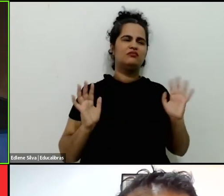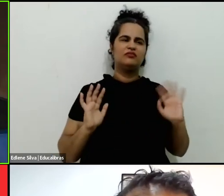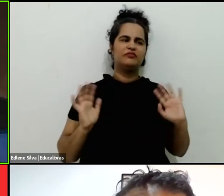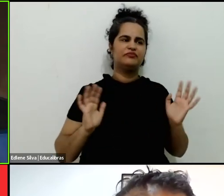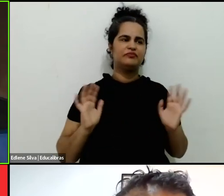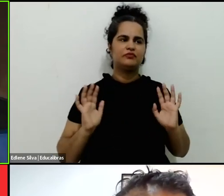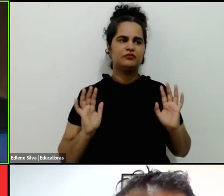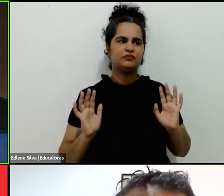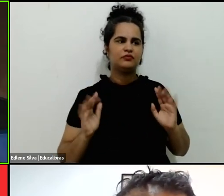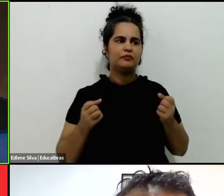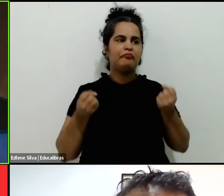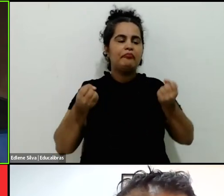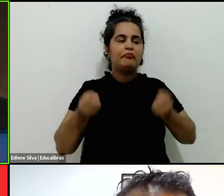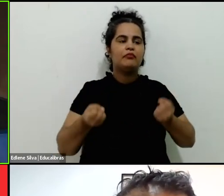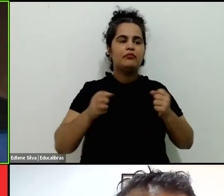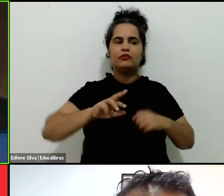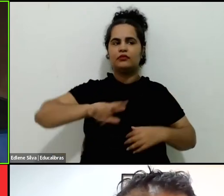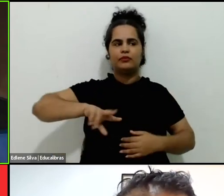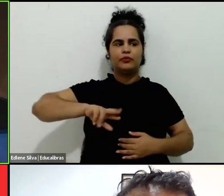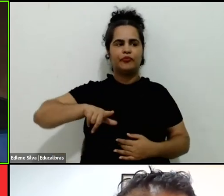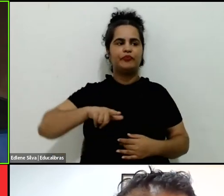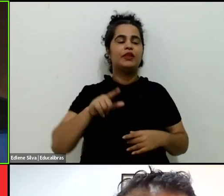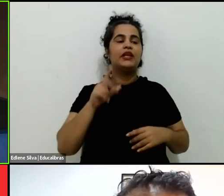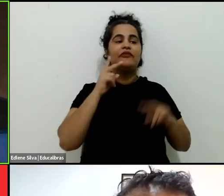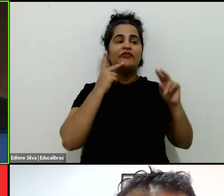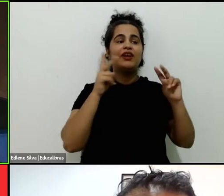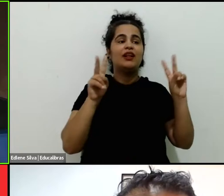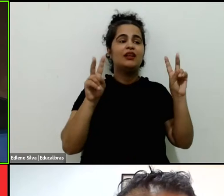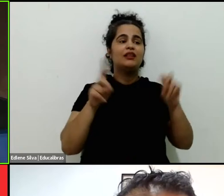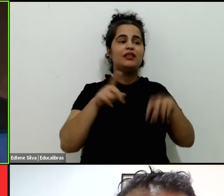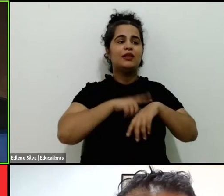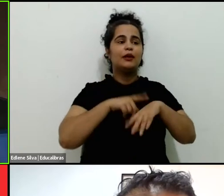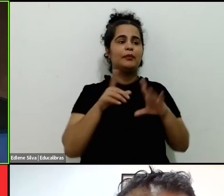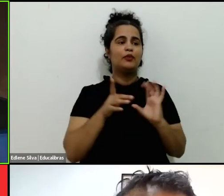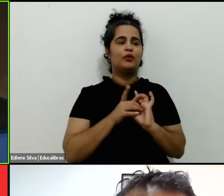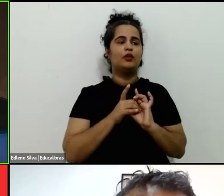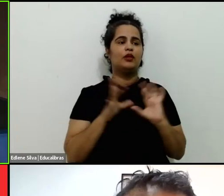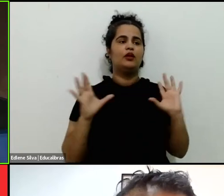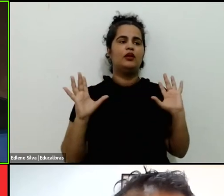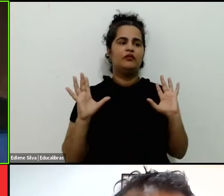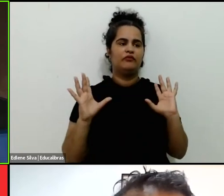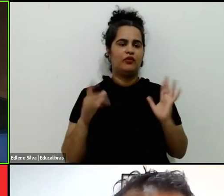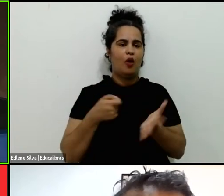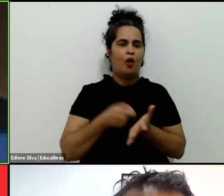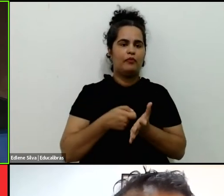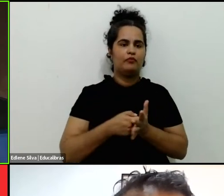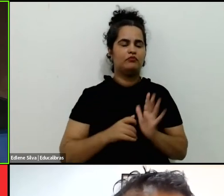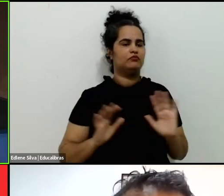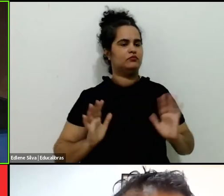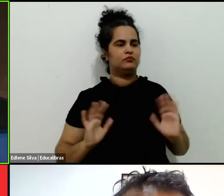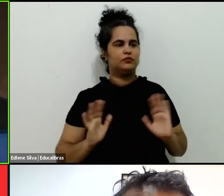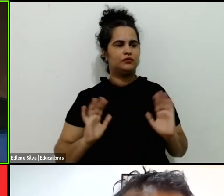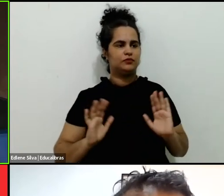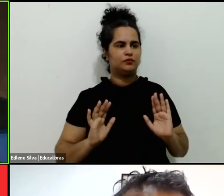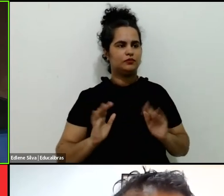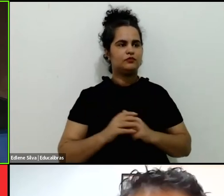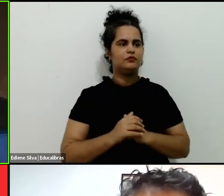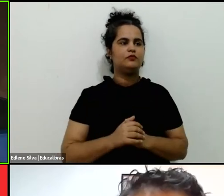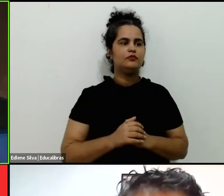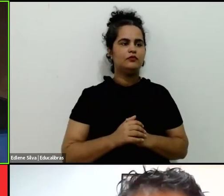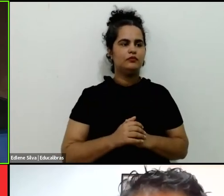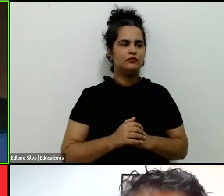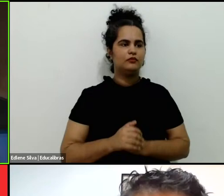um peso. A gente está falando de tempo livre e tempo fora das obrigações. Então, convergir. Eu voto por